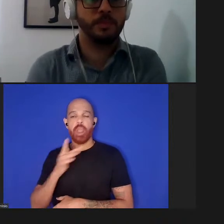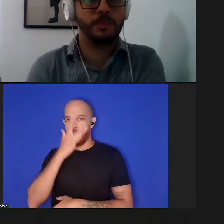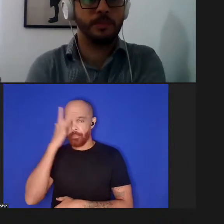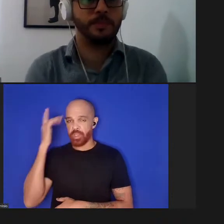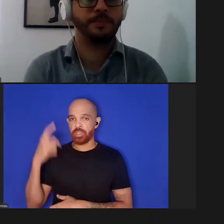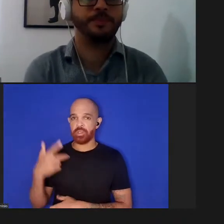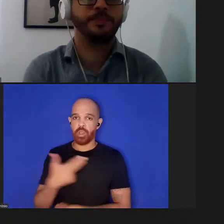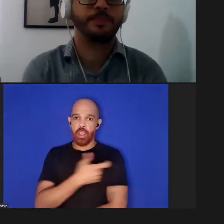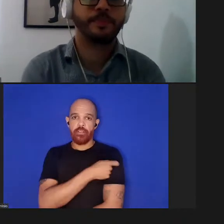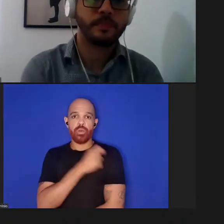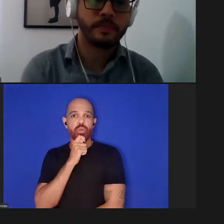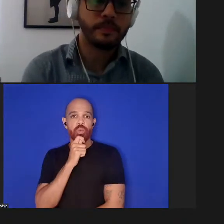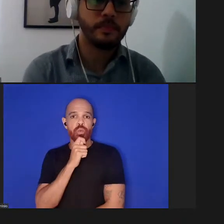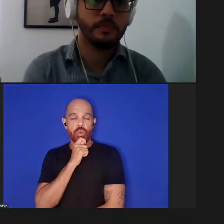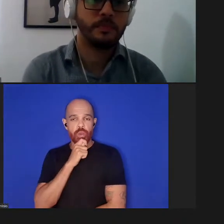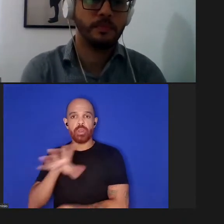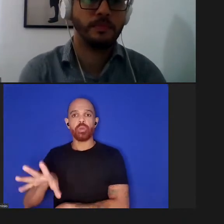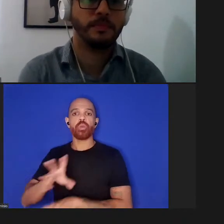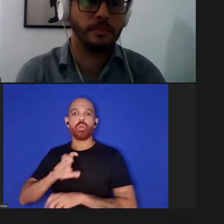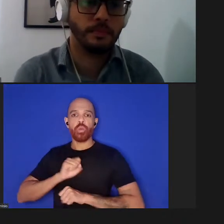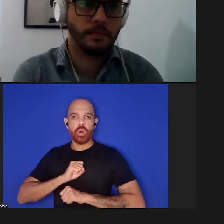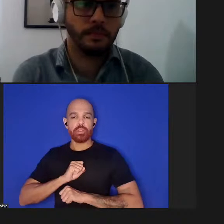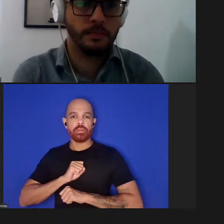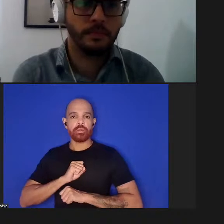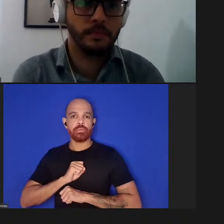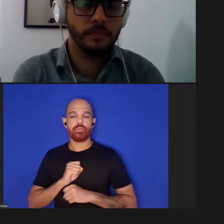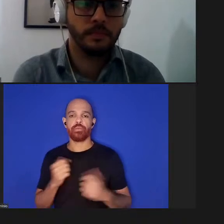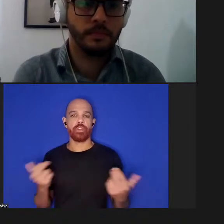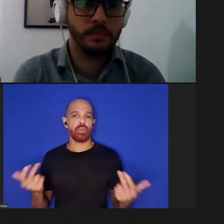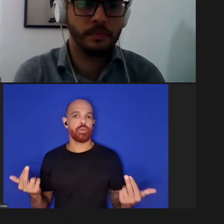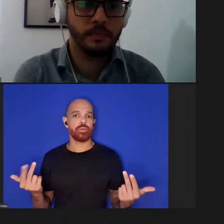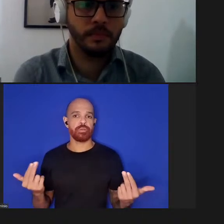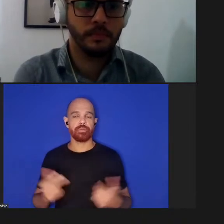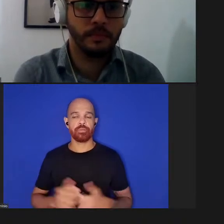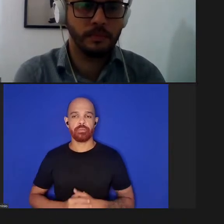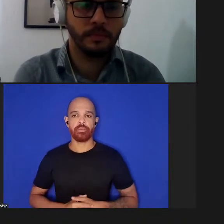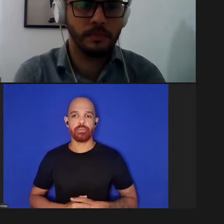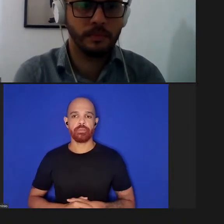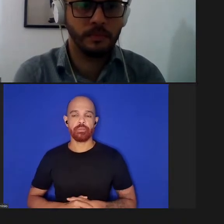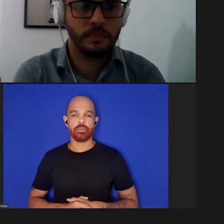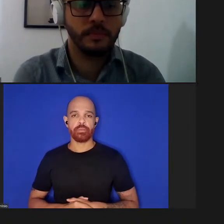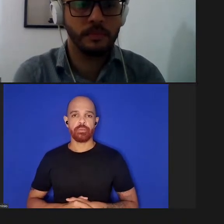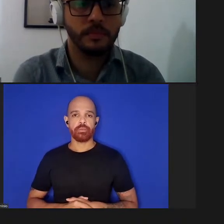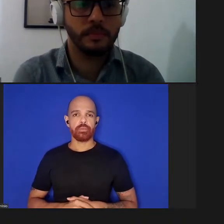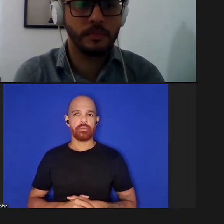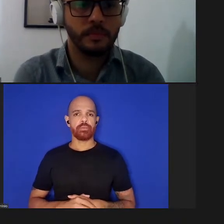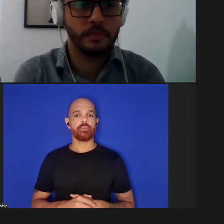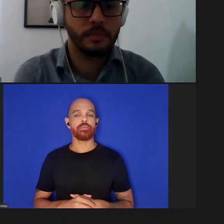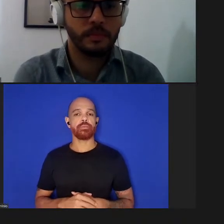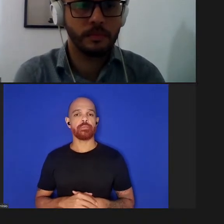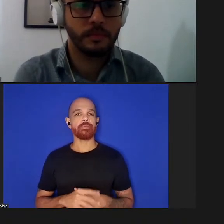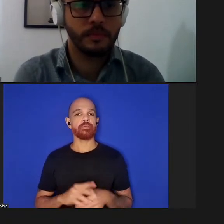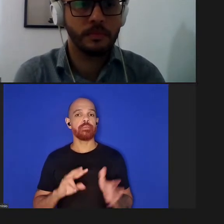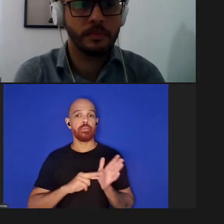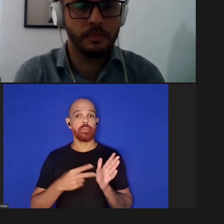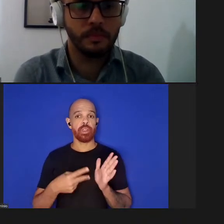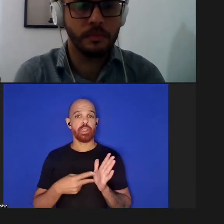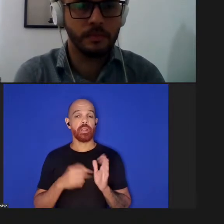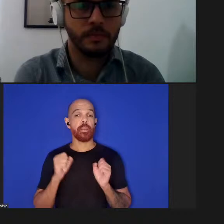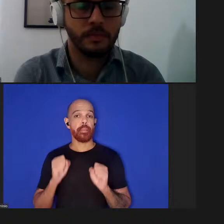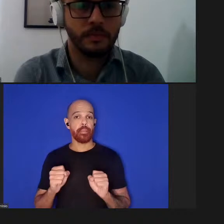e infectada está transmitindo ou seja você pode se deparar com